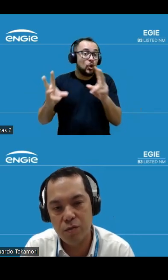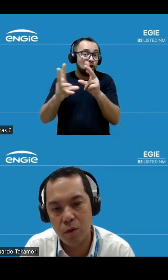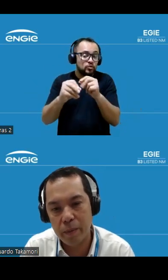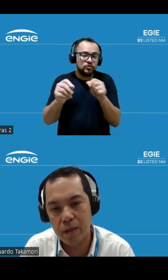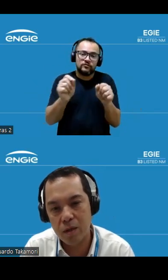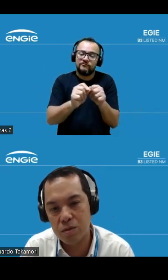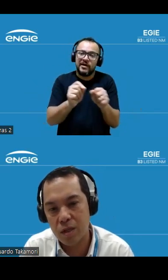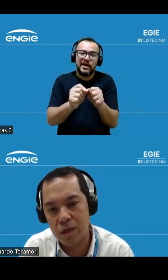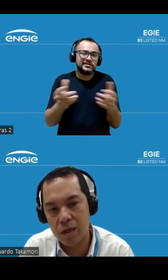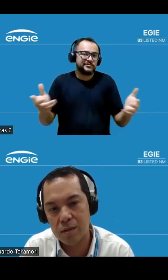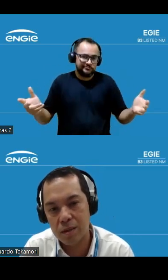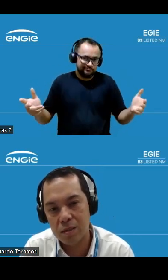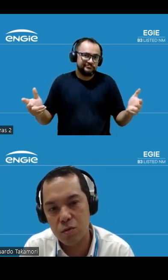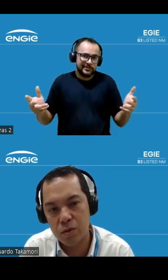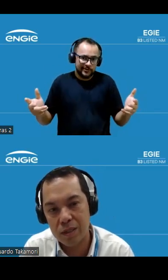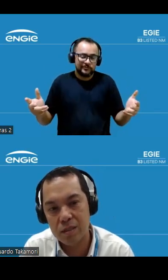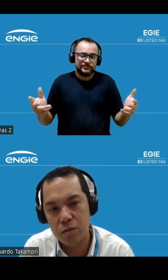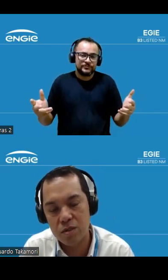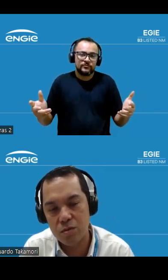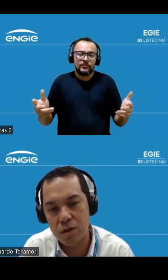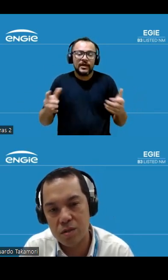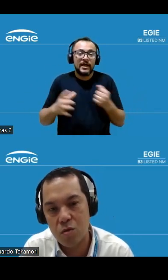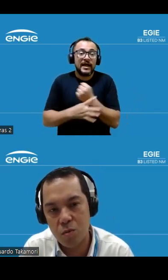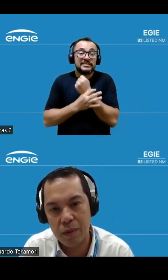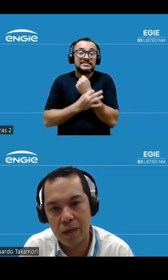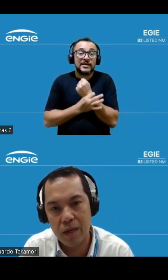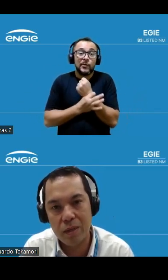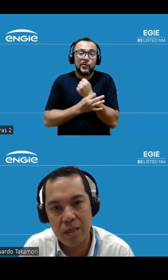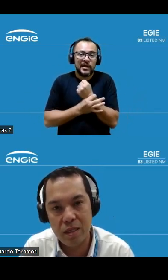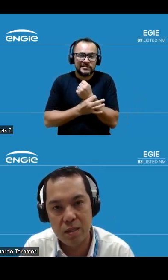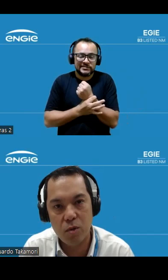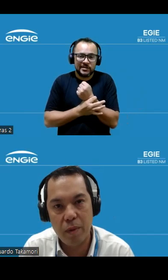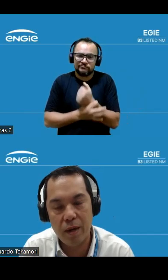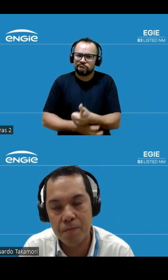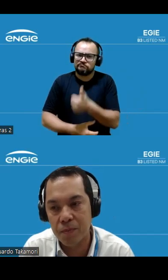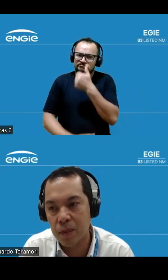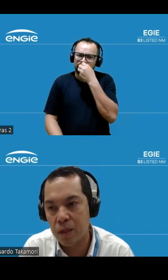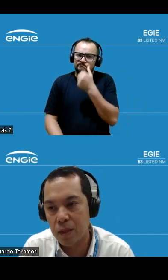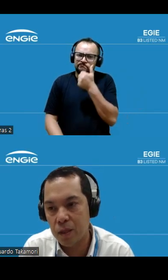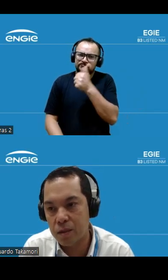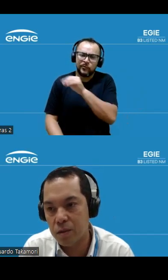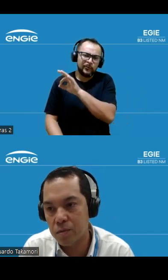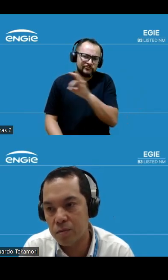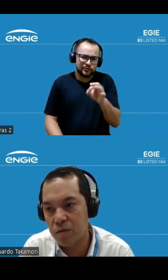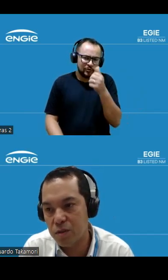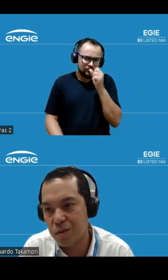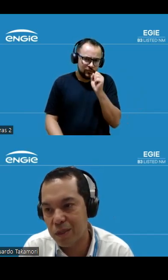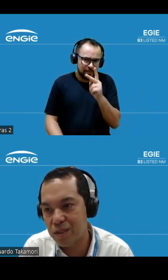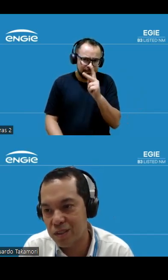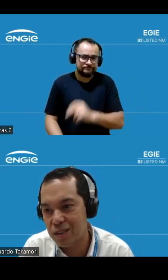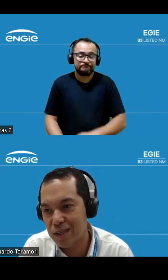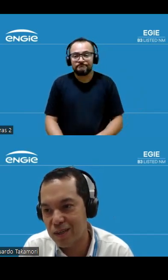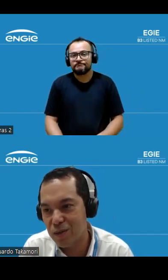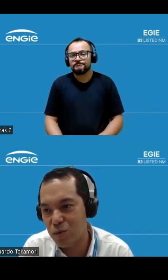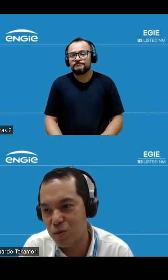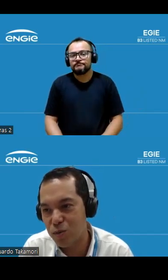de forma a considerar a segurança, a saúde e segurança, como um pilar, uma licença para operar. Então, efetivamente,